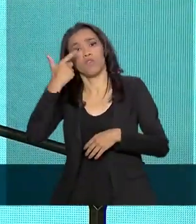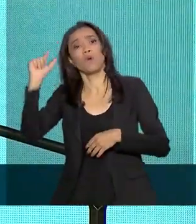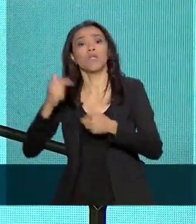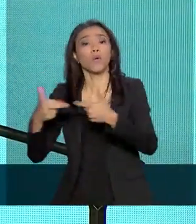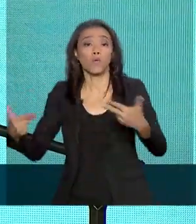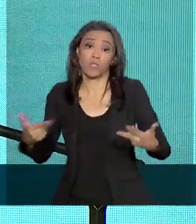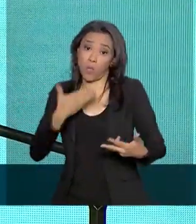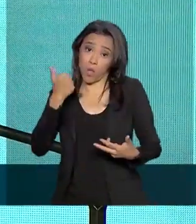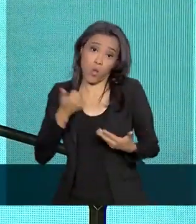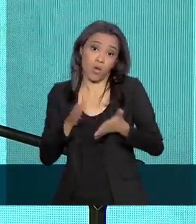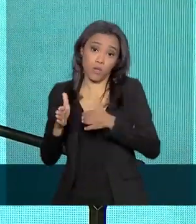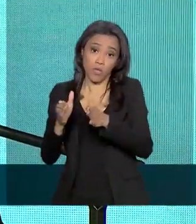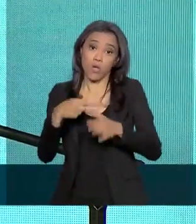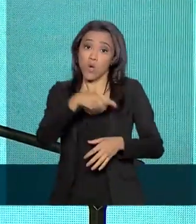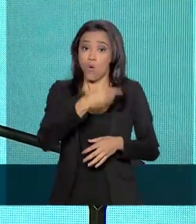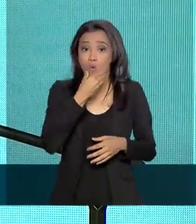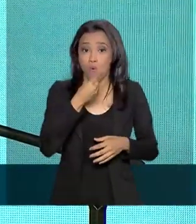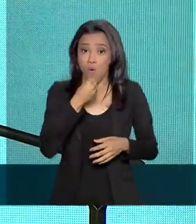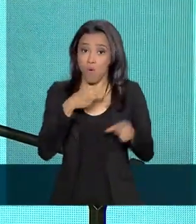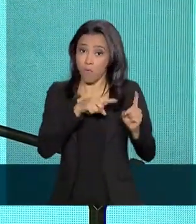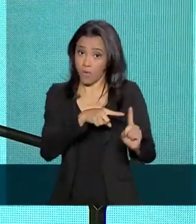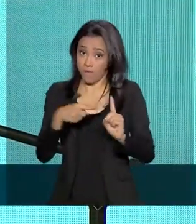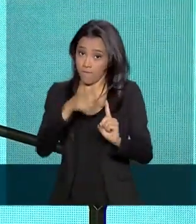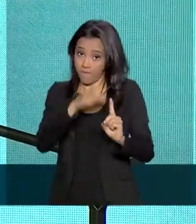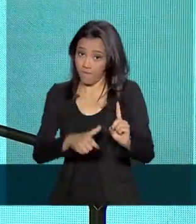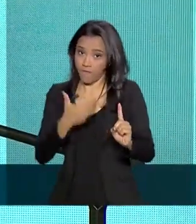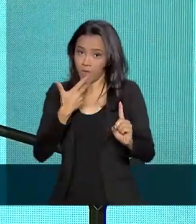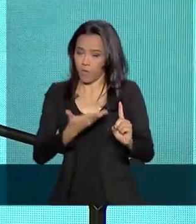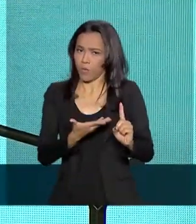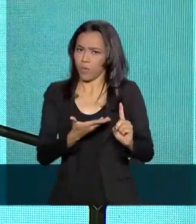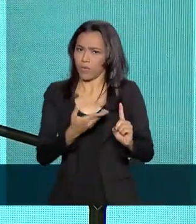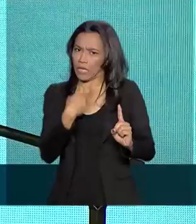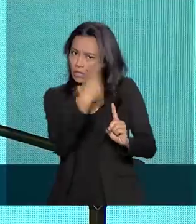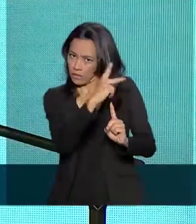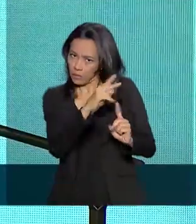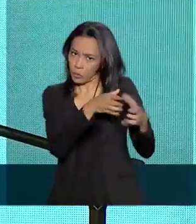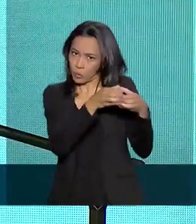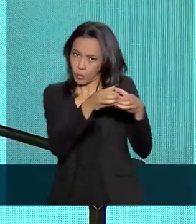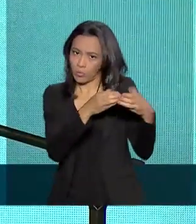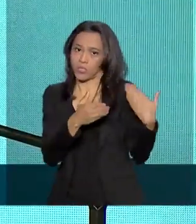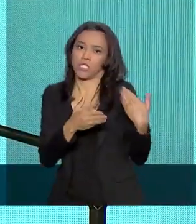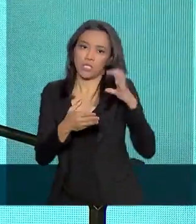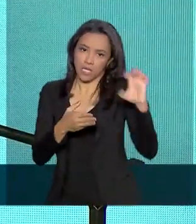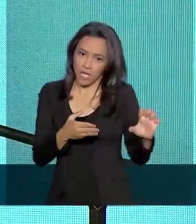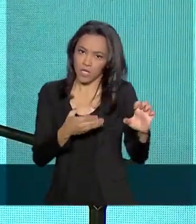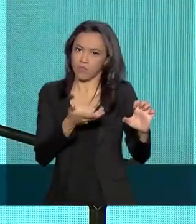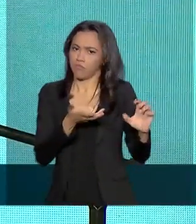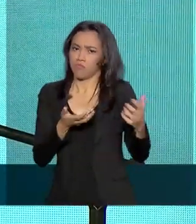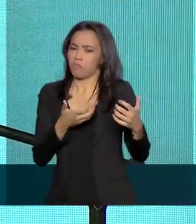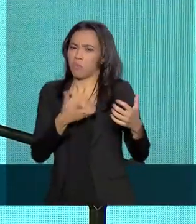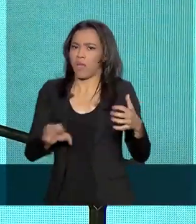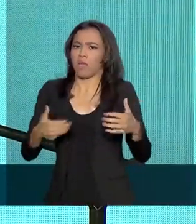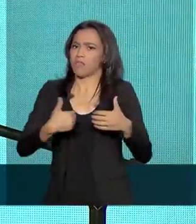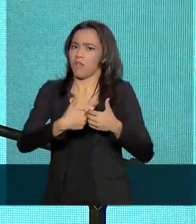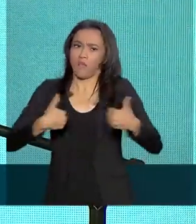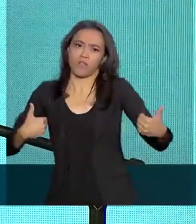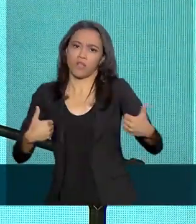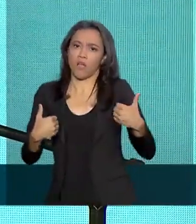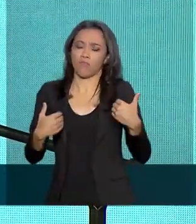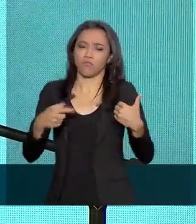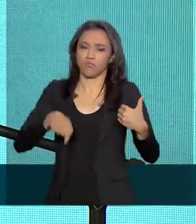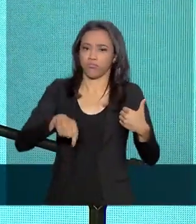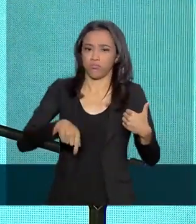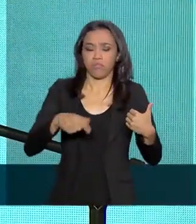o cabeça de chapa lá da Cristina Kirchner já recuou. Falou que não quer se afastar de ter uma aproximação conosco na